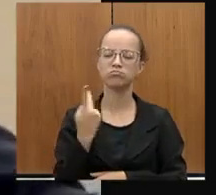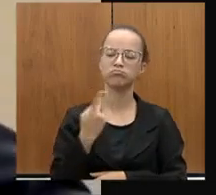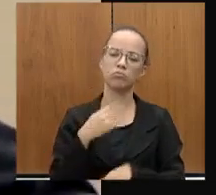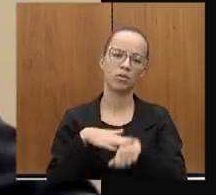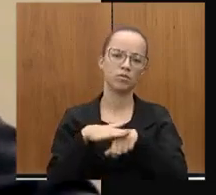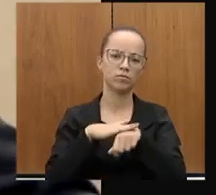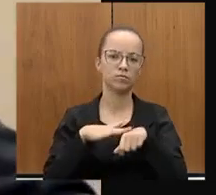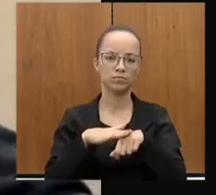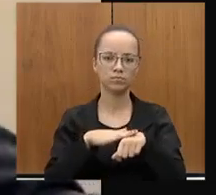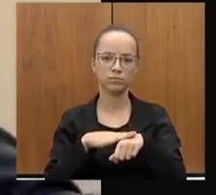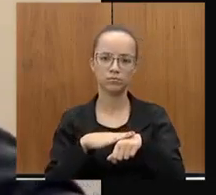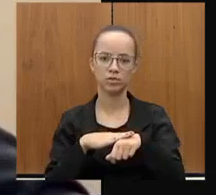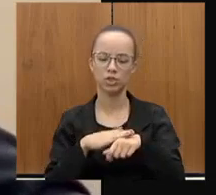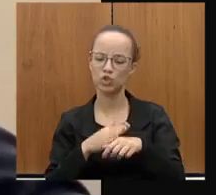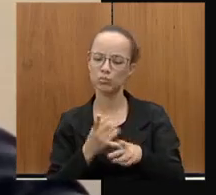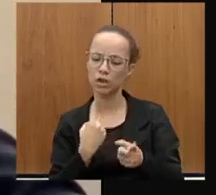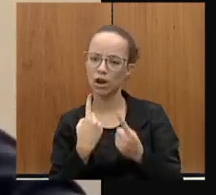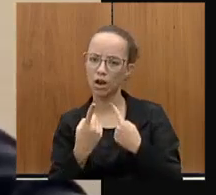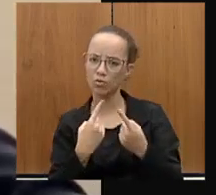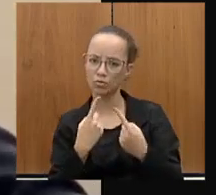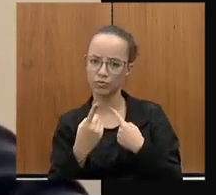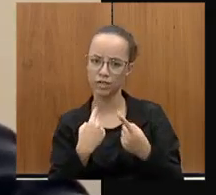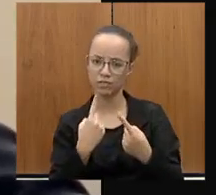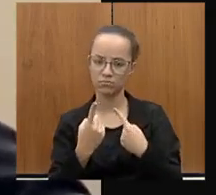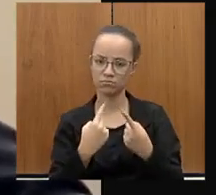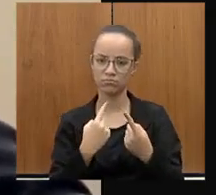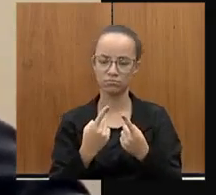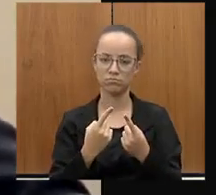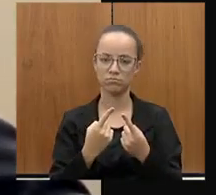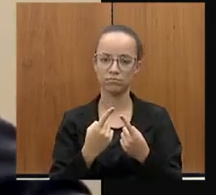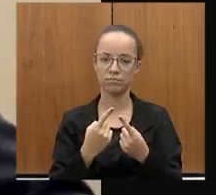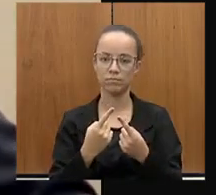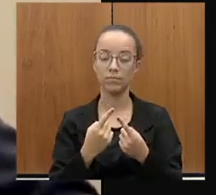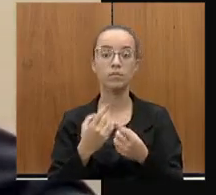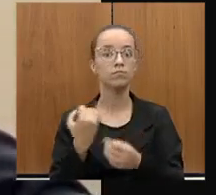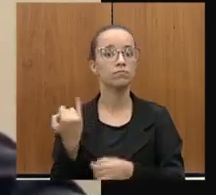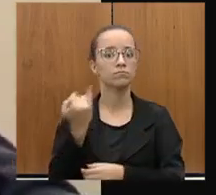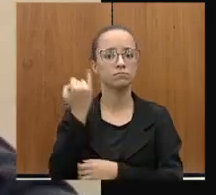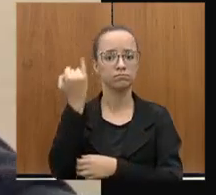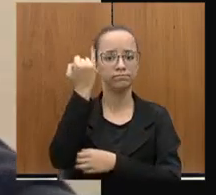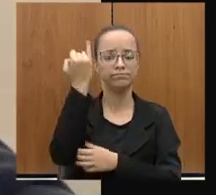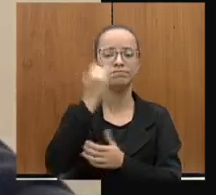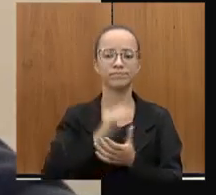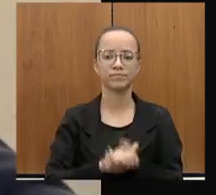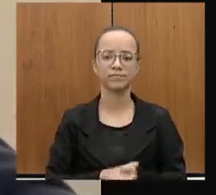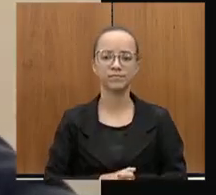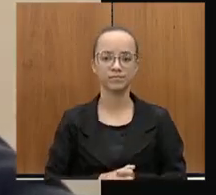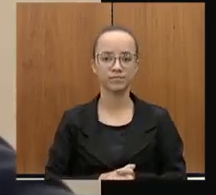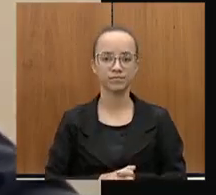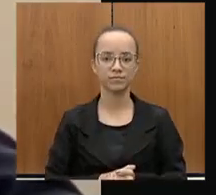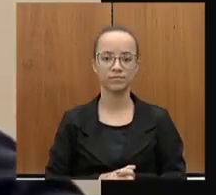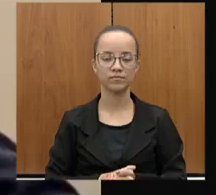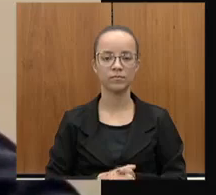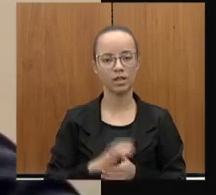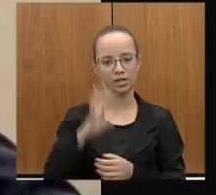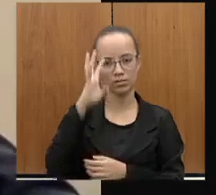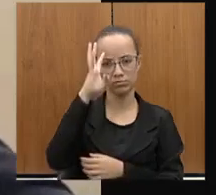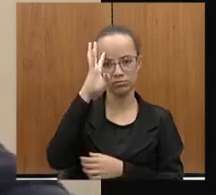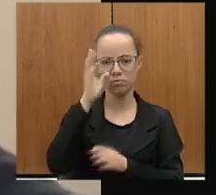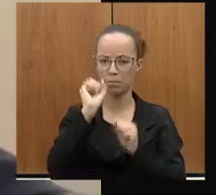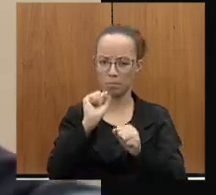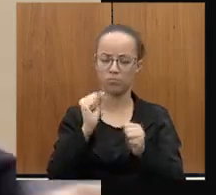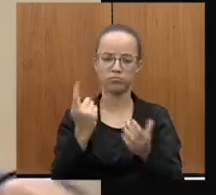de um trecho que hoje é de tamanha relevância, que a solução chegue